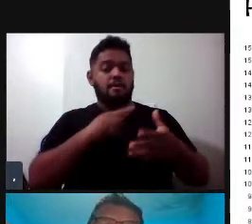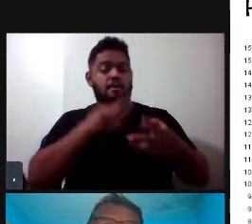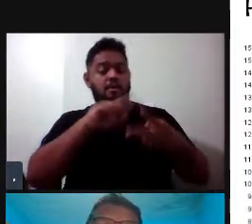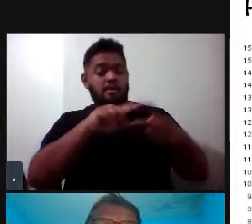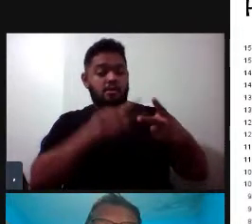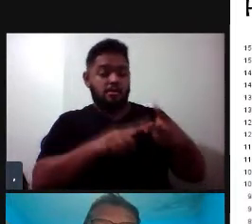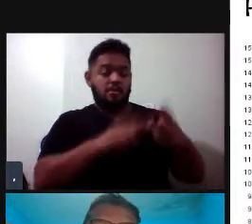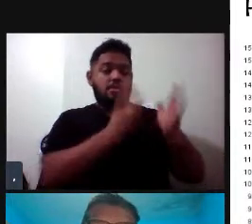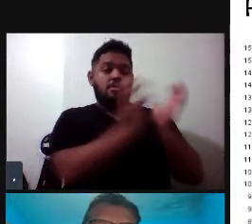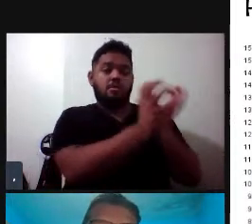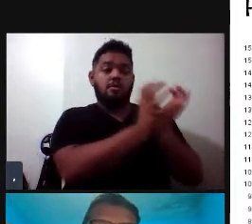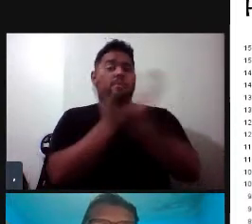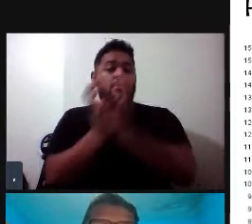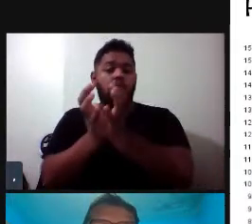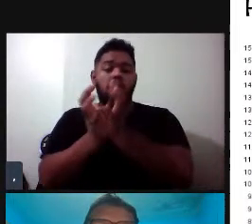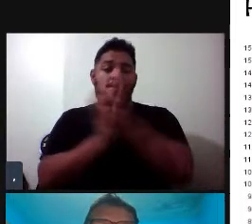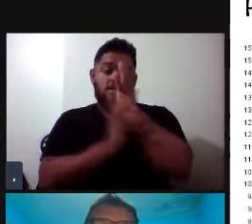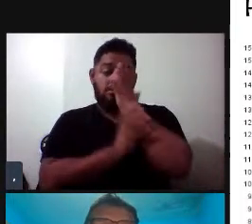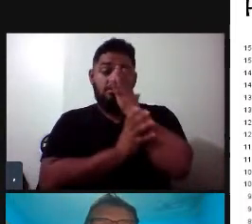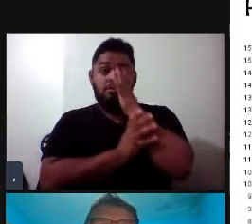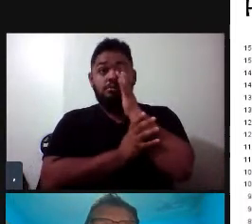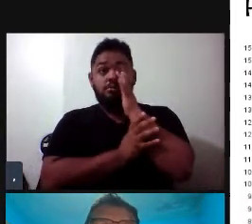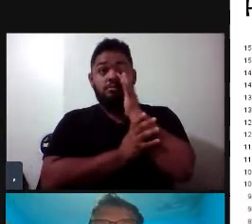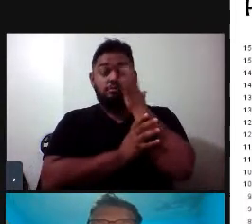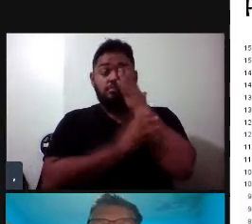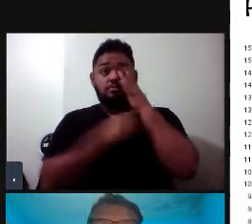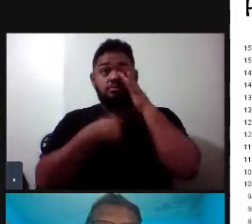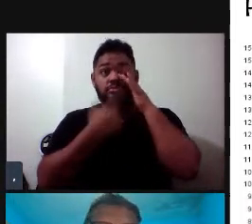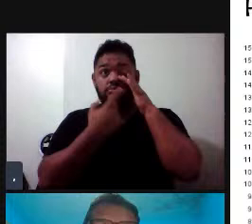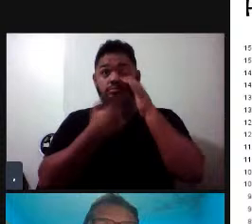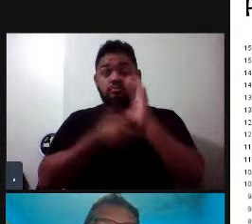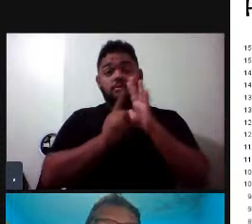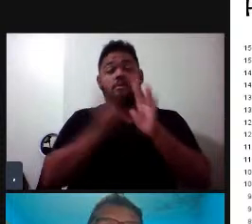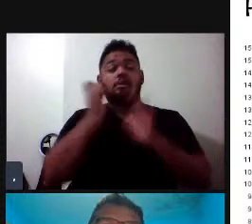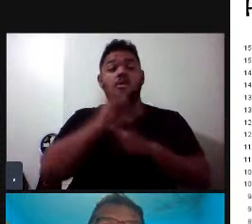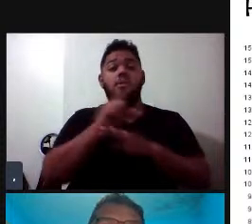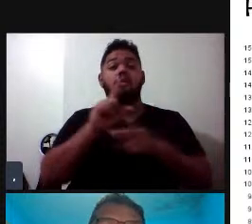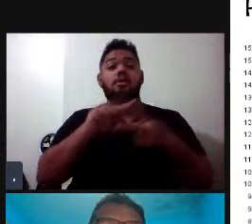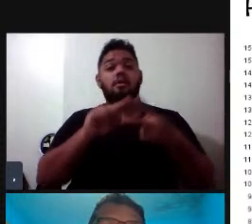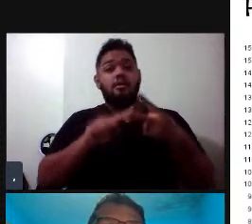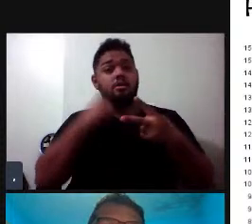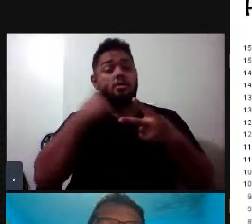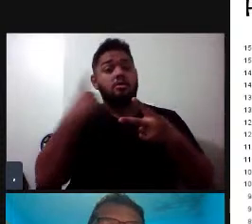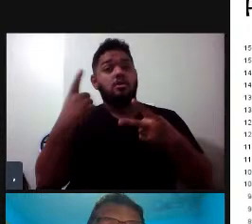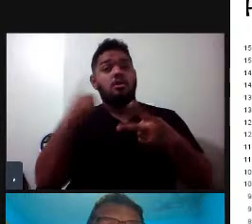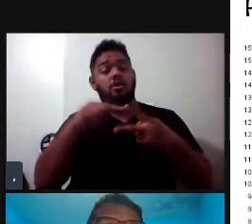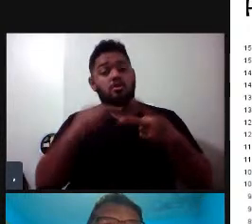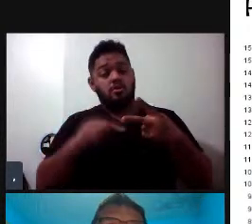daqueles complexos de músculo e lábios que eu falei, então eles conseguem emitir dois sons ao mesmo tempo.